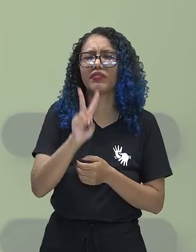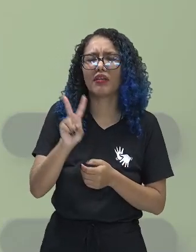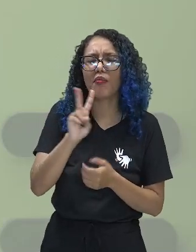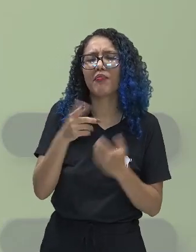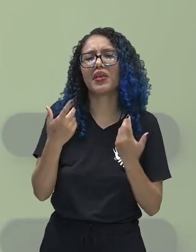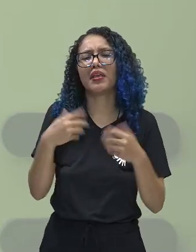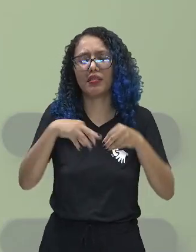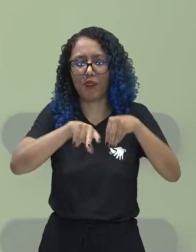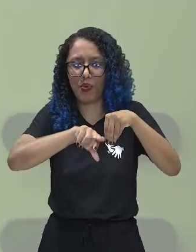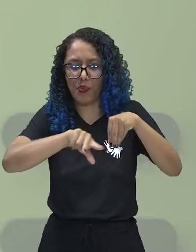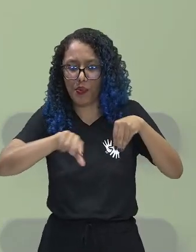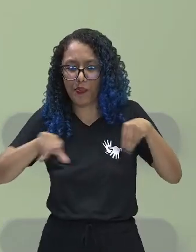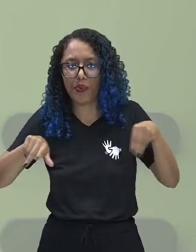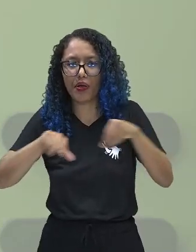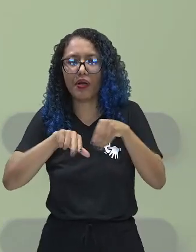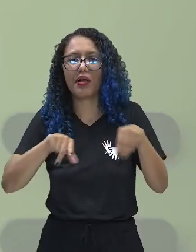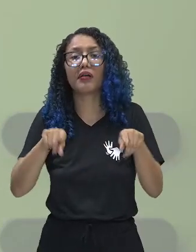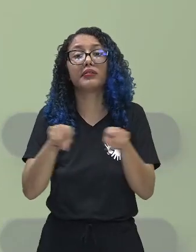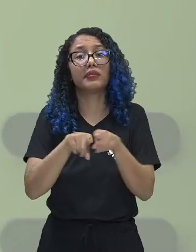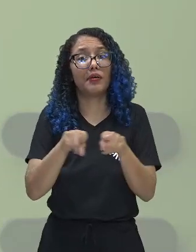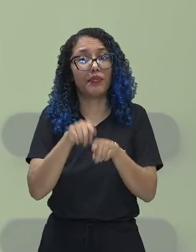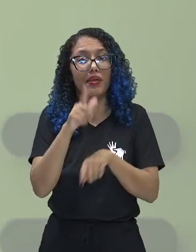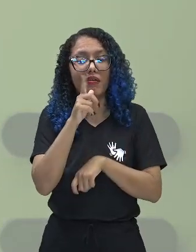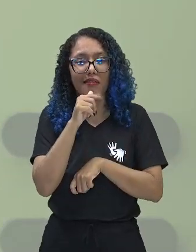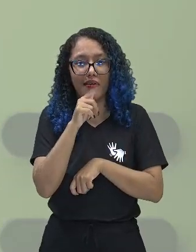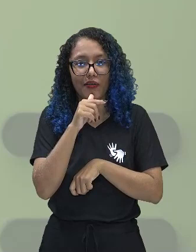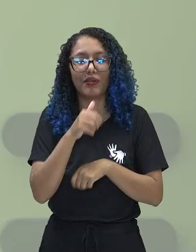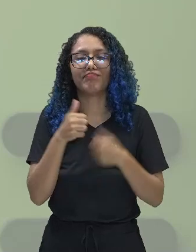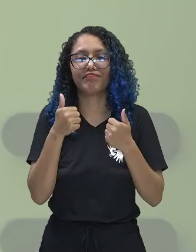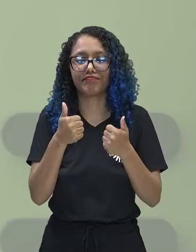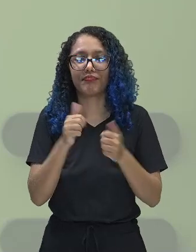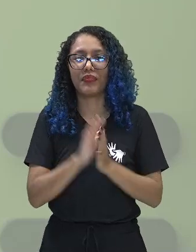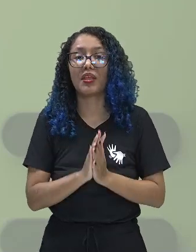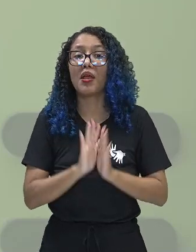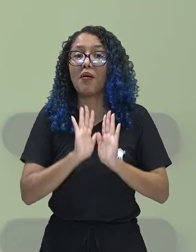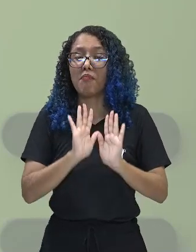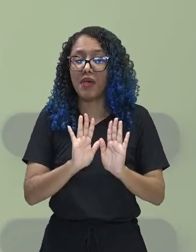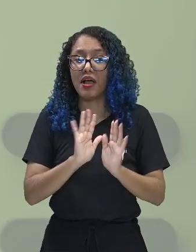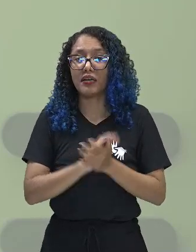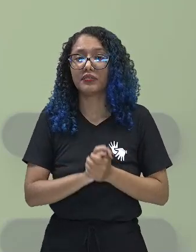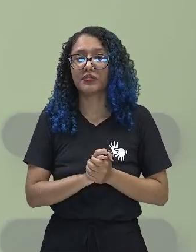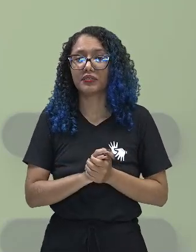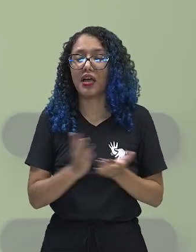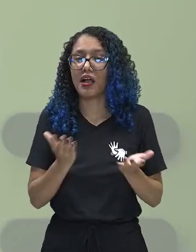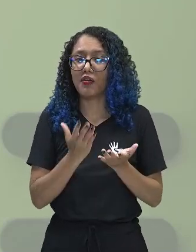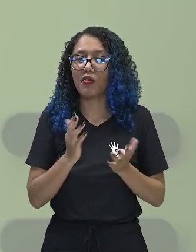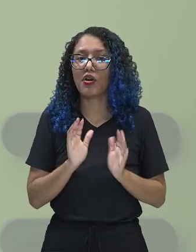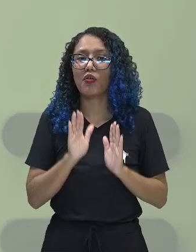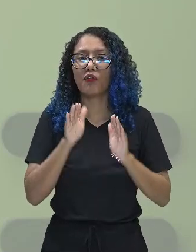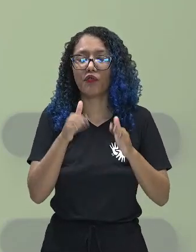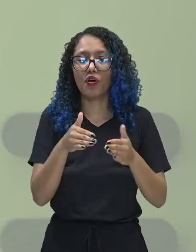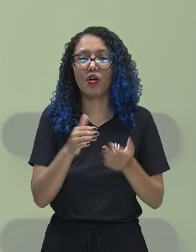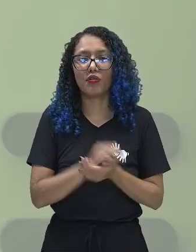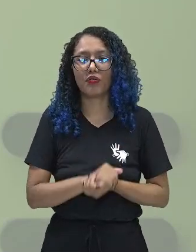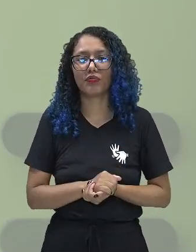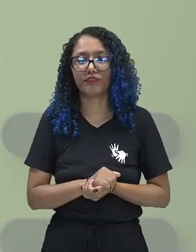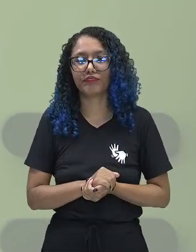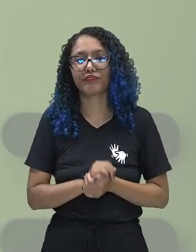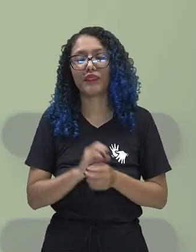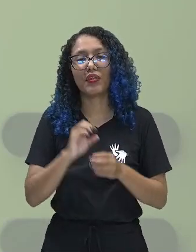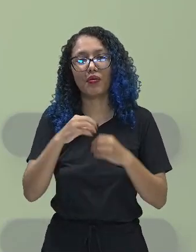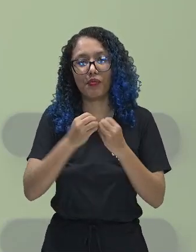os sais minerais e a água. Mas aqui, nesse momento, eu trago para vocês as